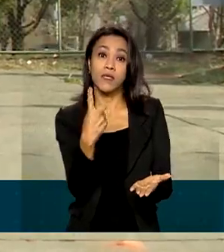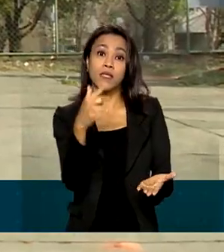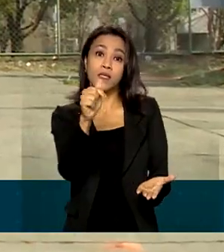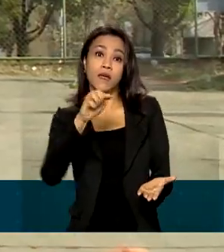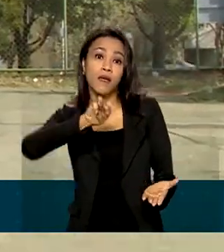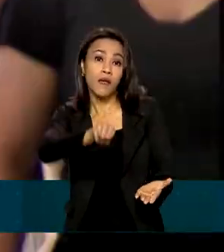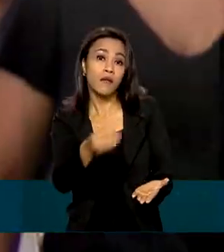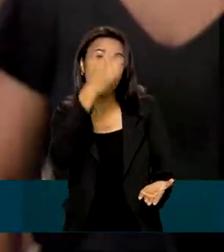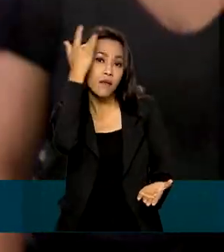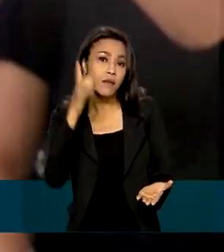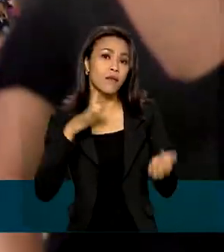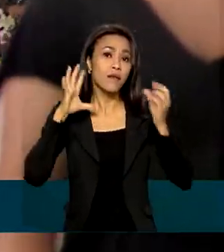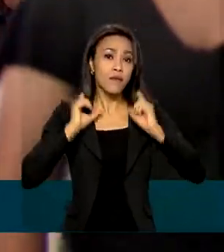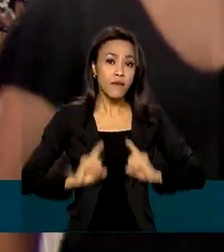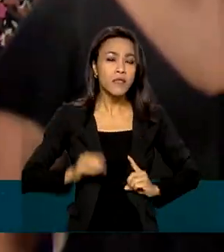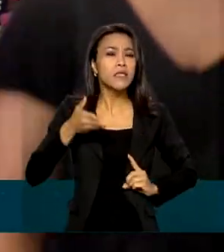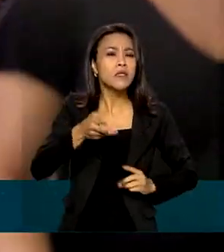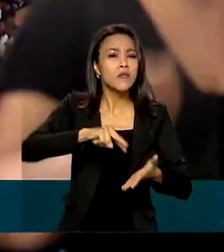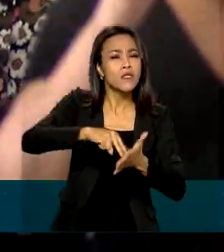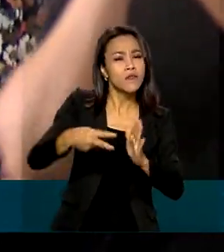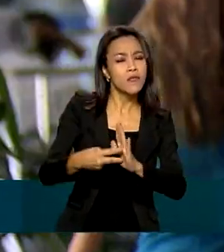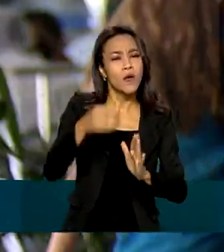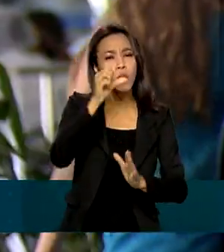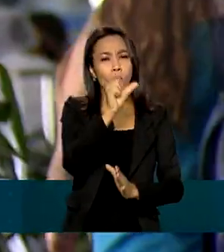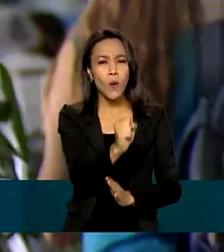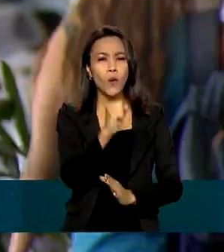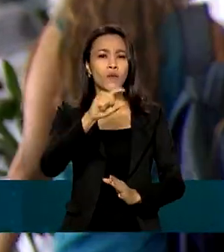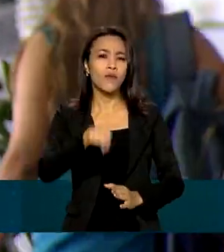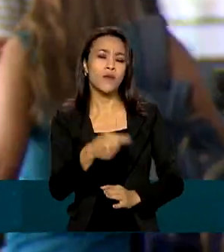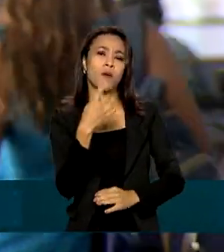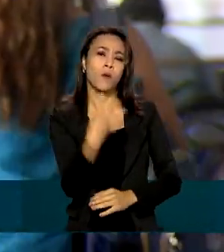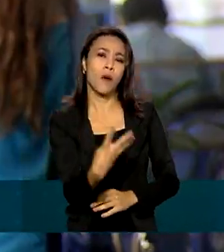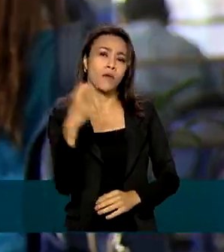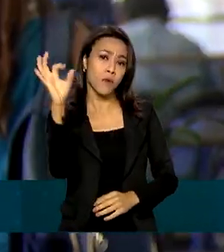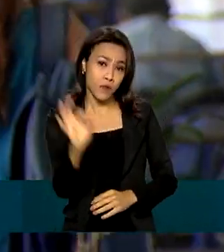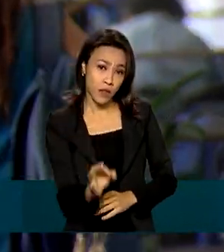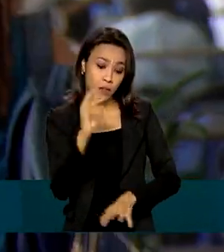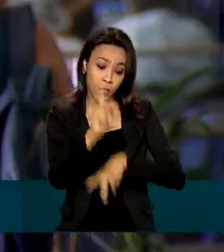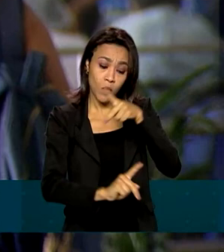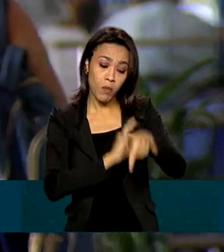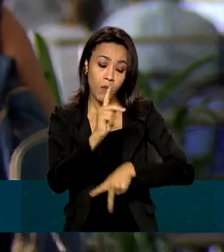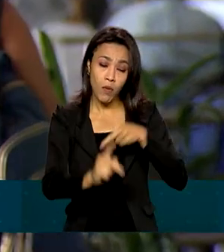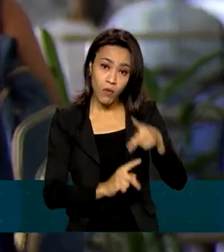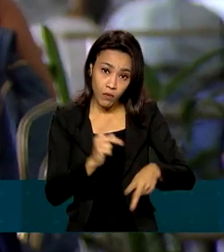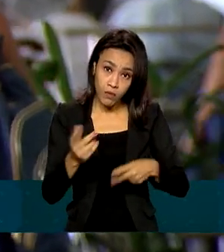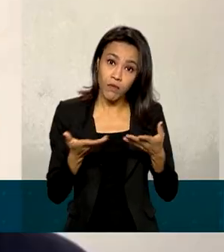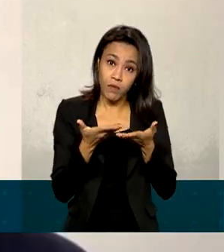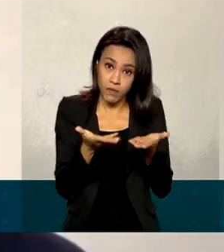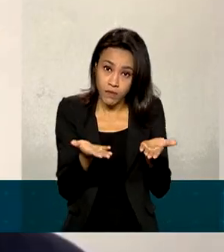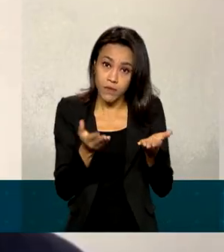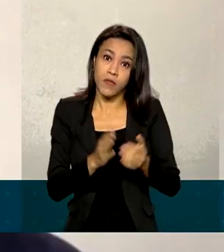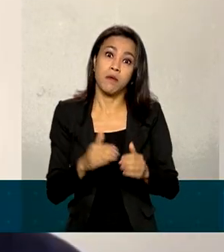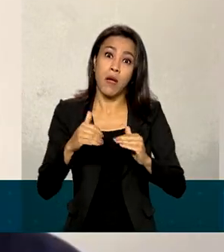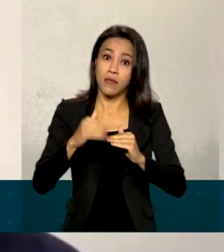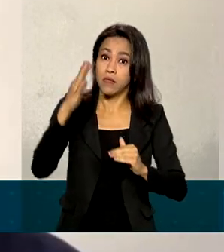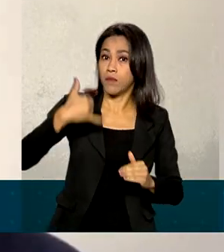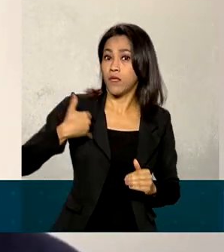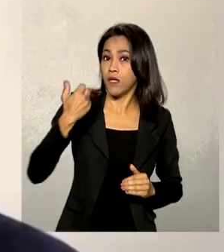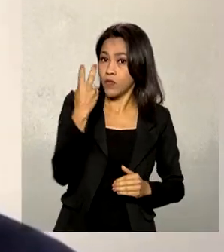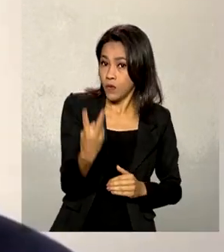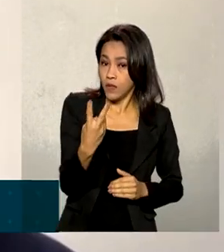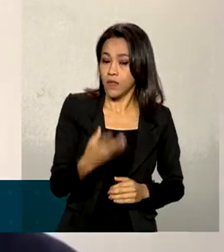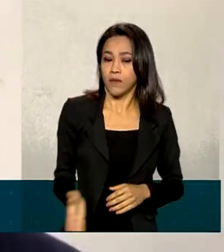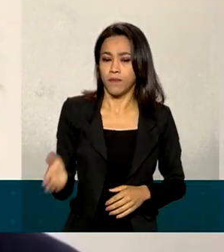com deficiência, o que representa 8,4% da população de dois anos ou mais de idade. A maior parte dessas